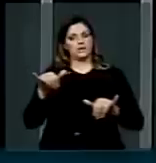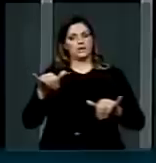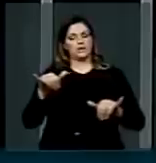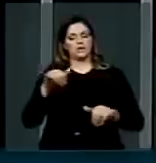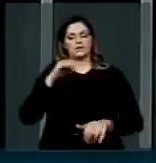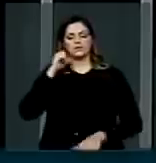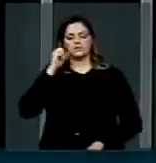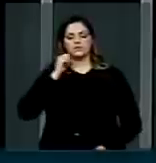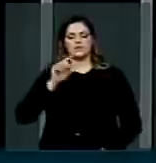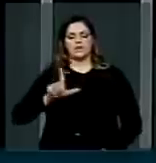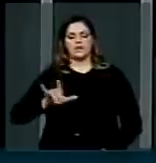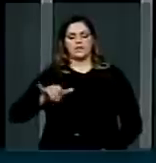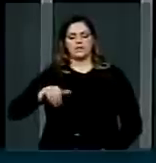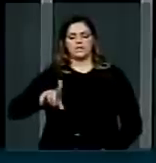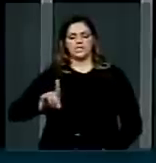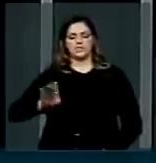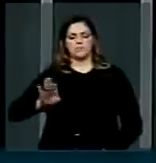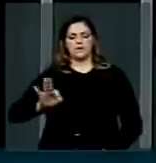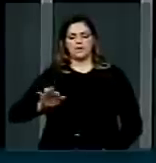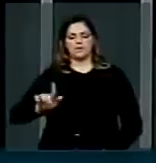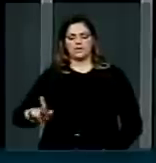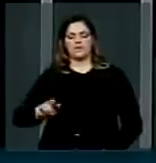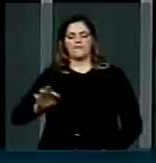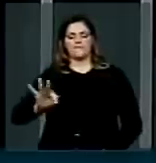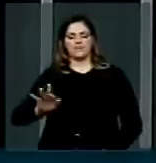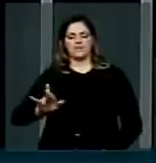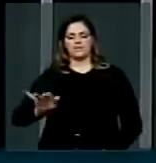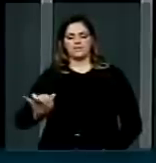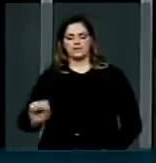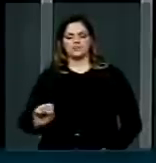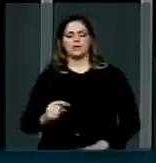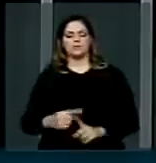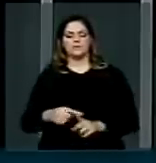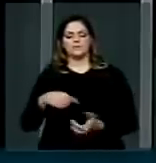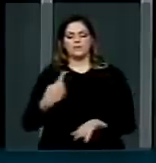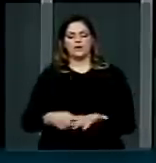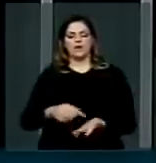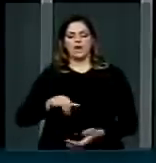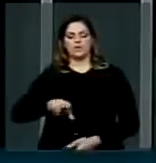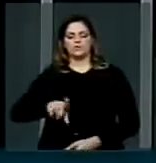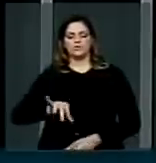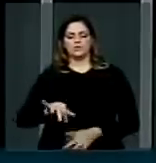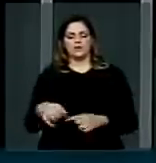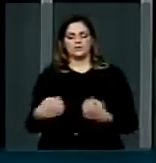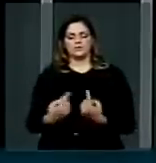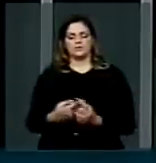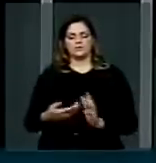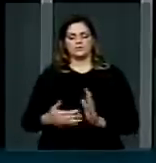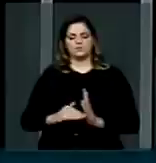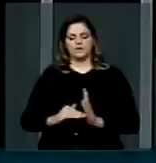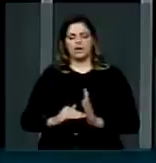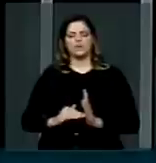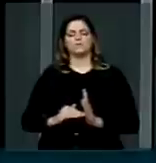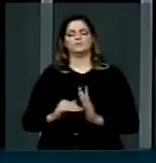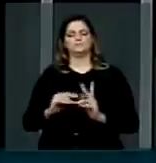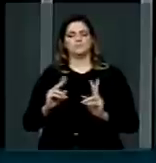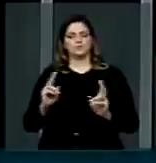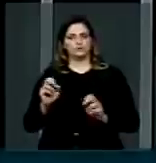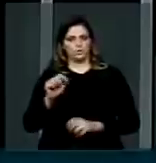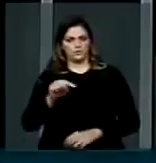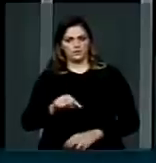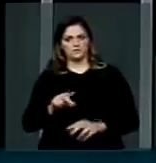senador Lindbergh Farias sobre essa questão, porque foi pedido uma audiência pública no Senado sobre isso, que é